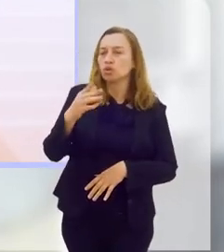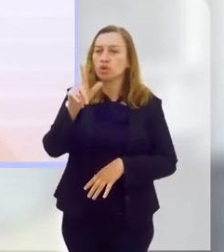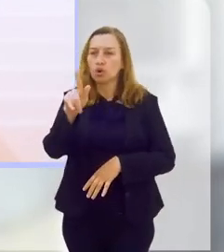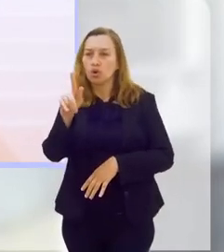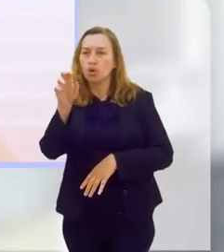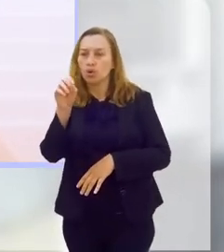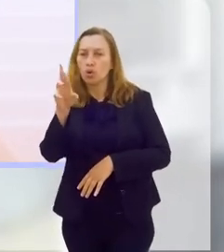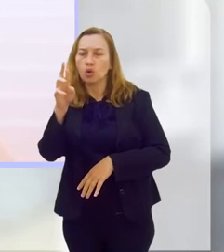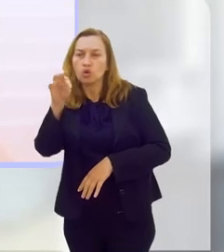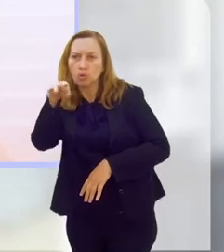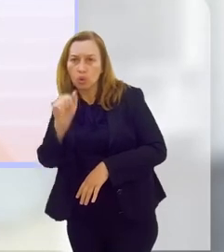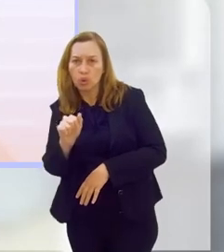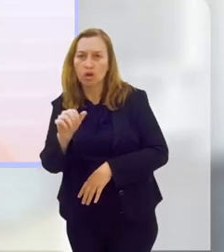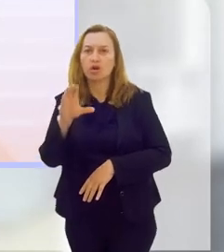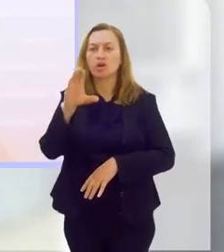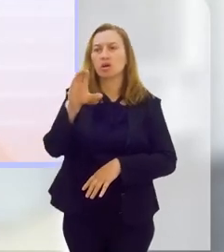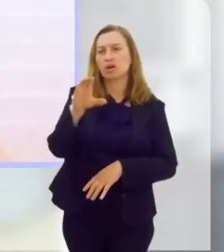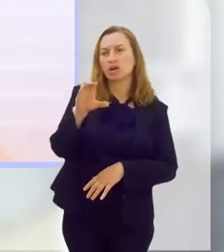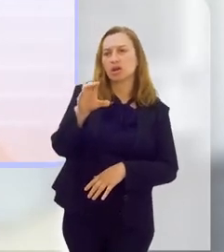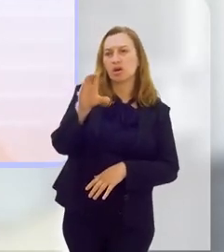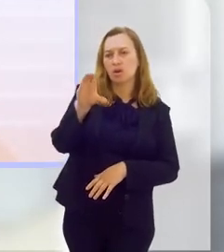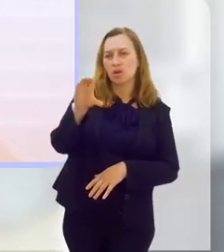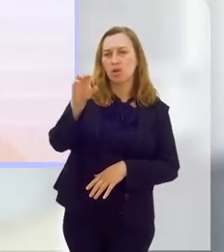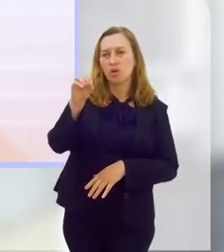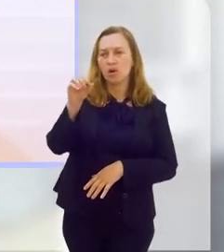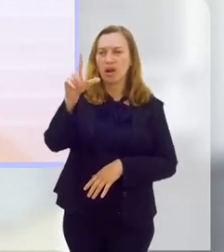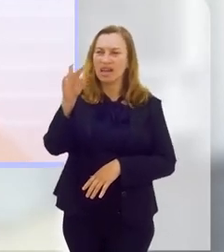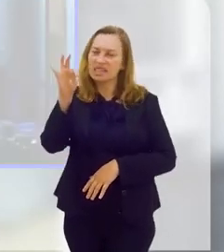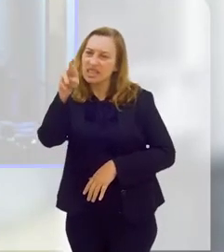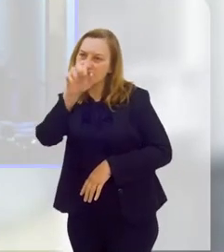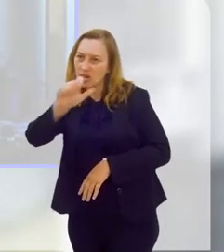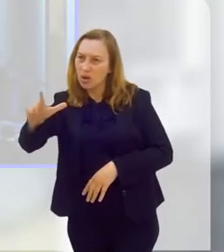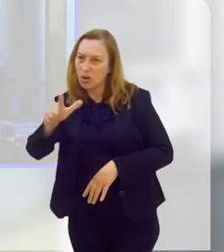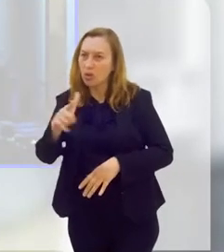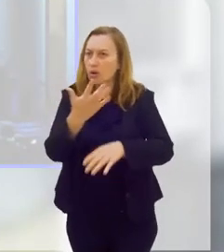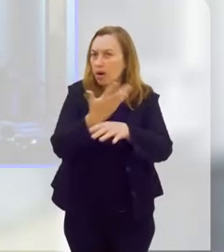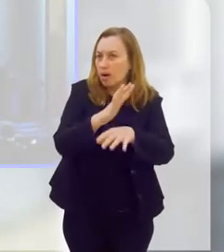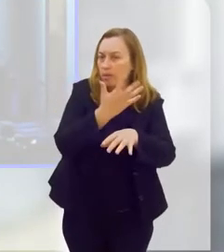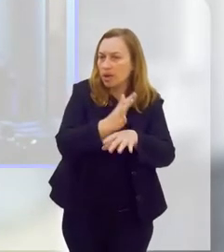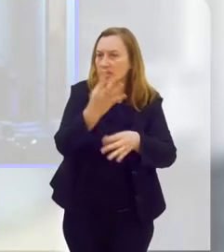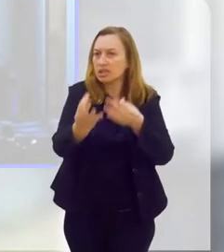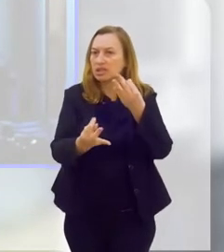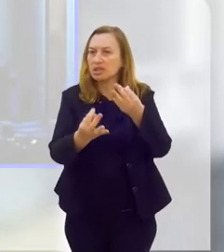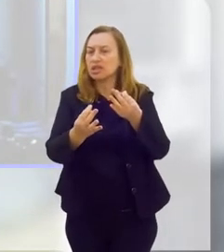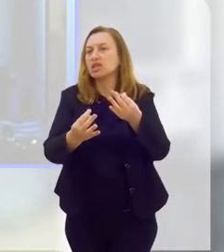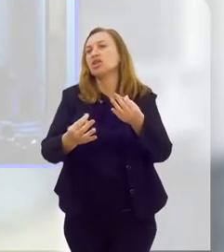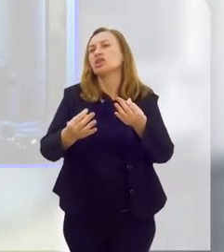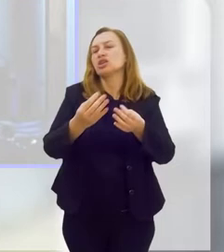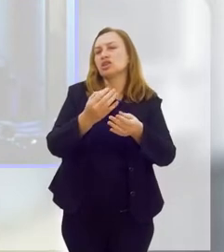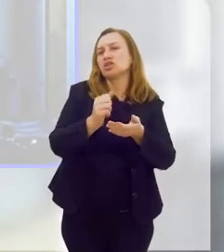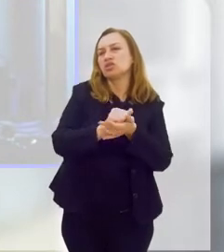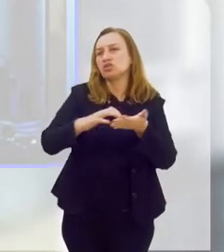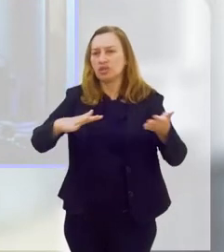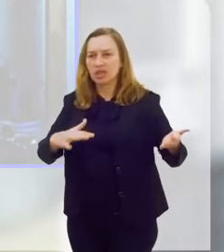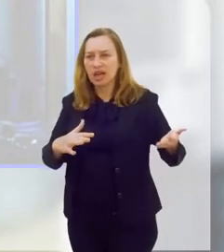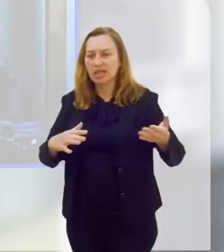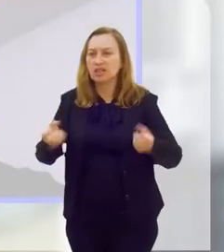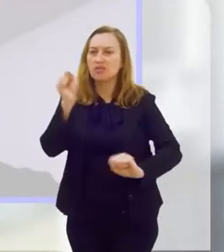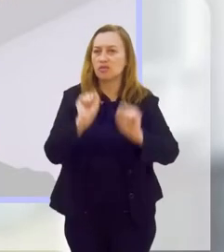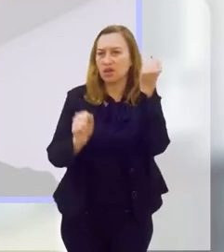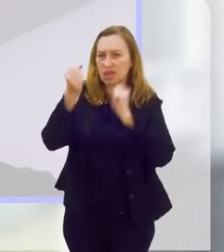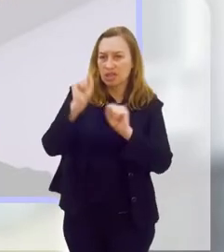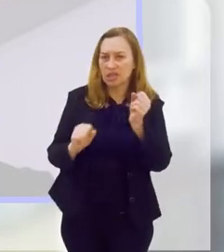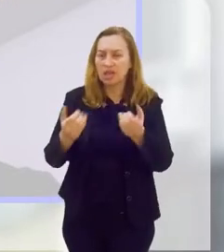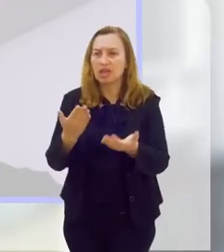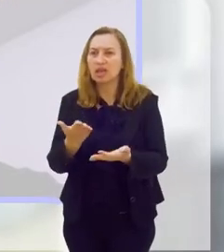de gordura, triglicerídeos, colesterol. Então, a prática de atividade física promove a quebra desse tipo